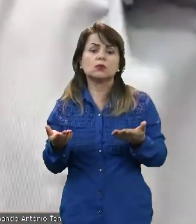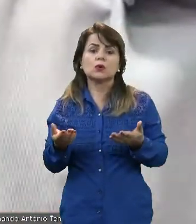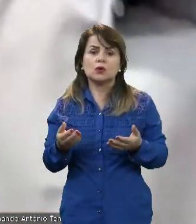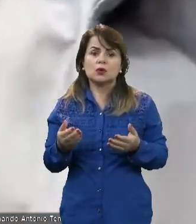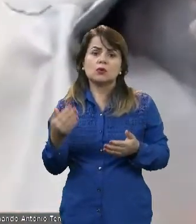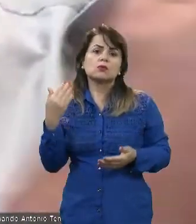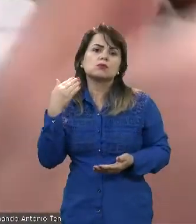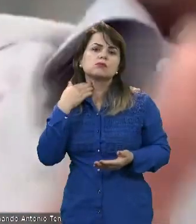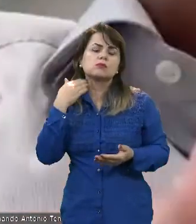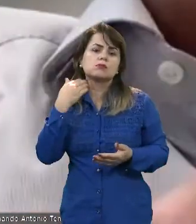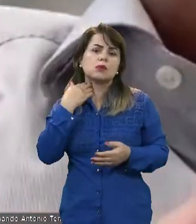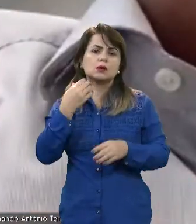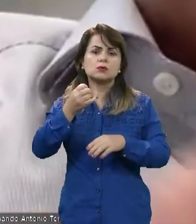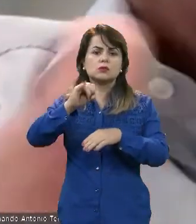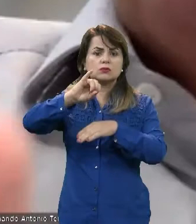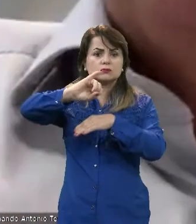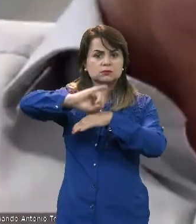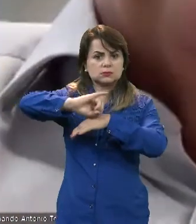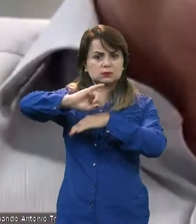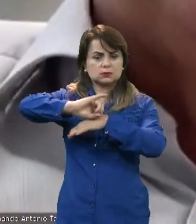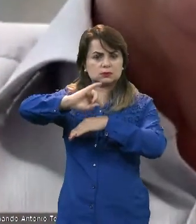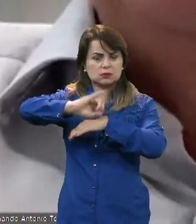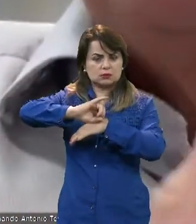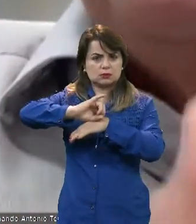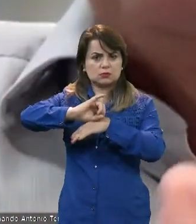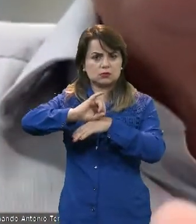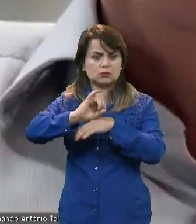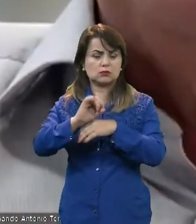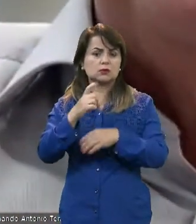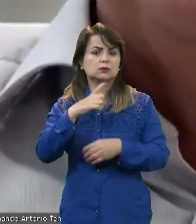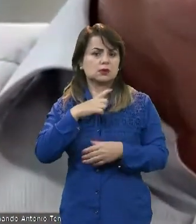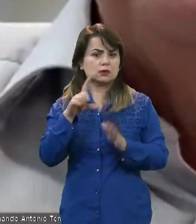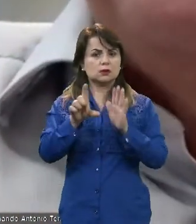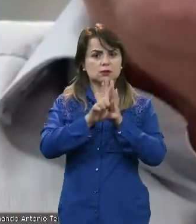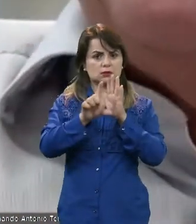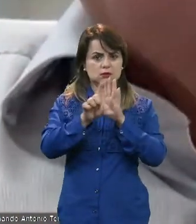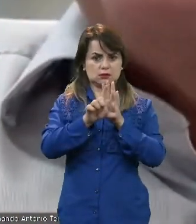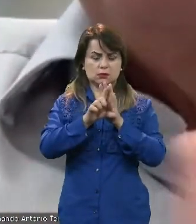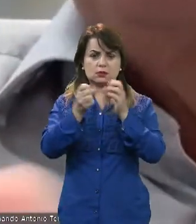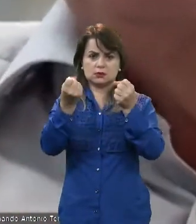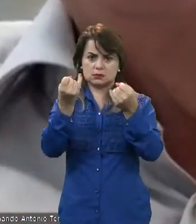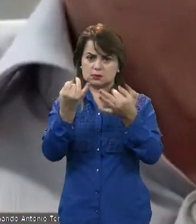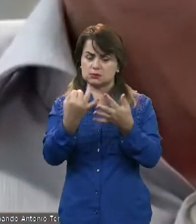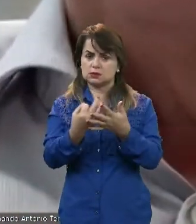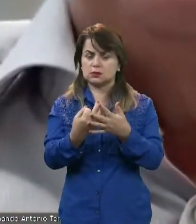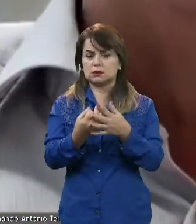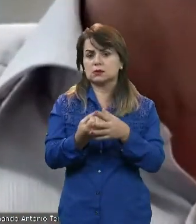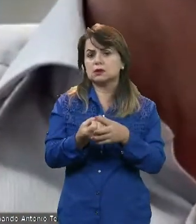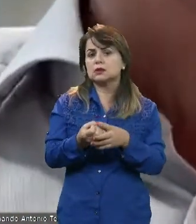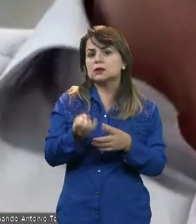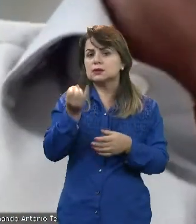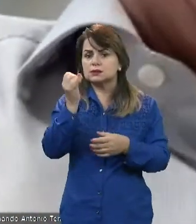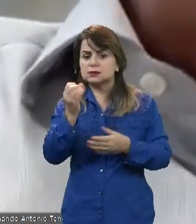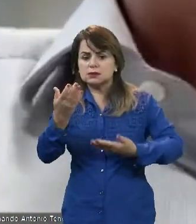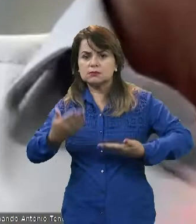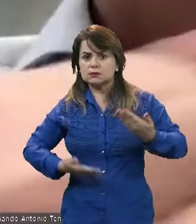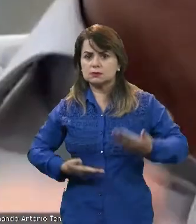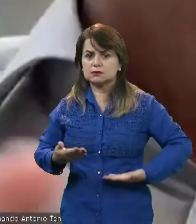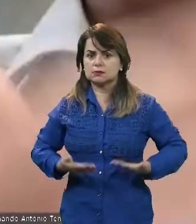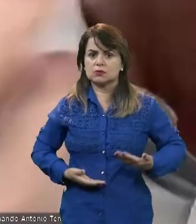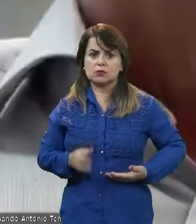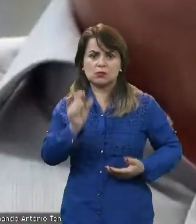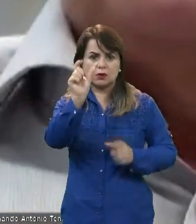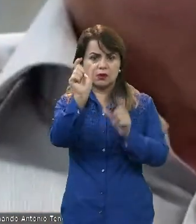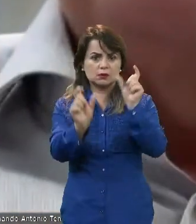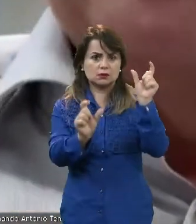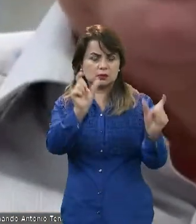uma resolução, a 1382, que ele diz o seguinte. Classificação de risco dos clientes. Apesar